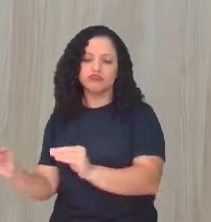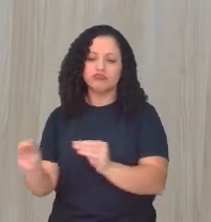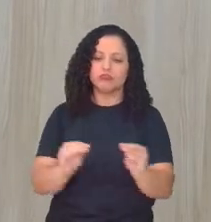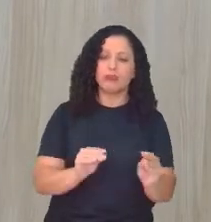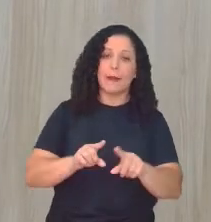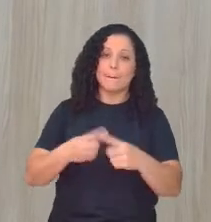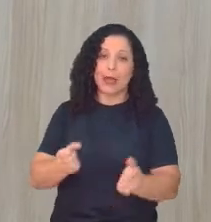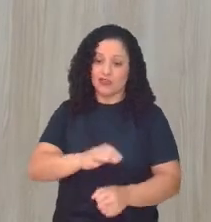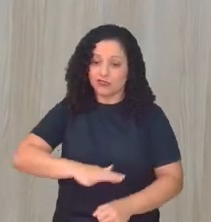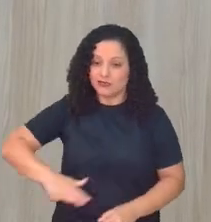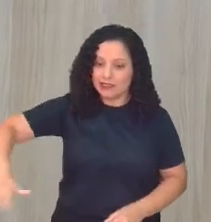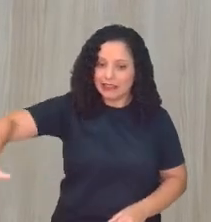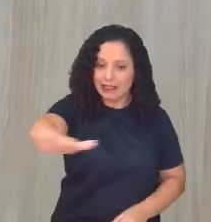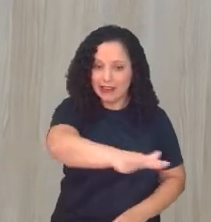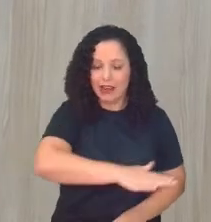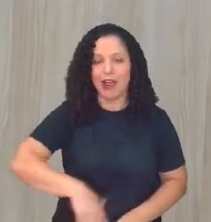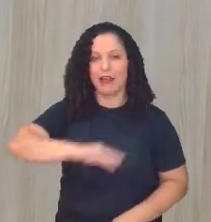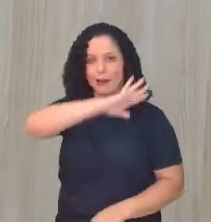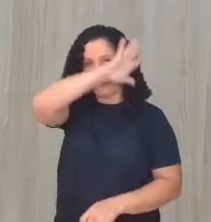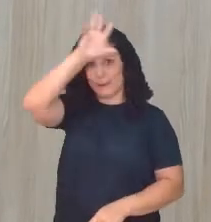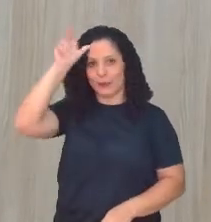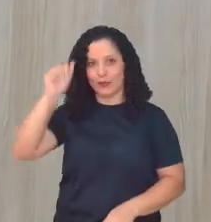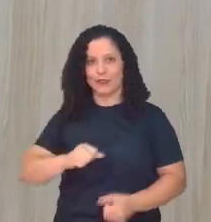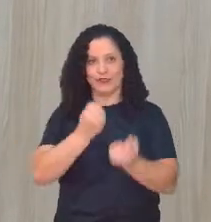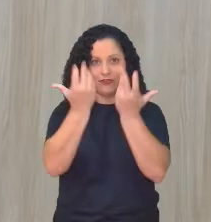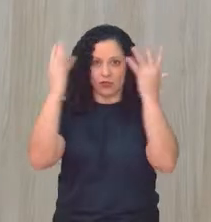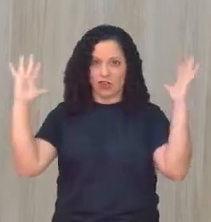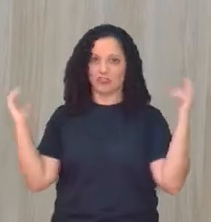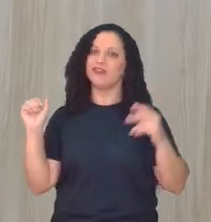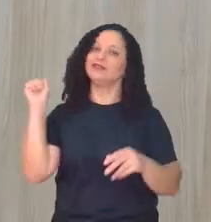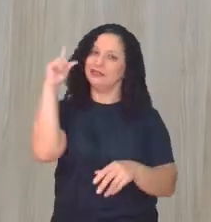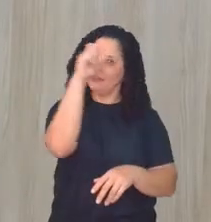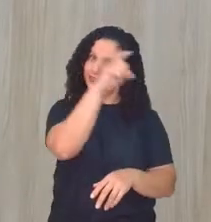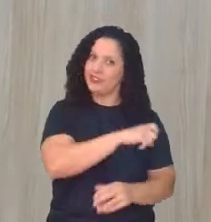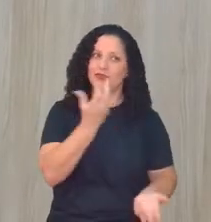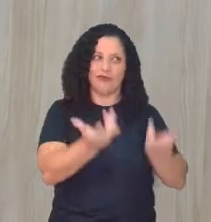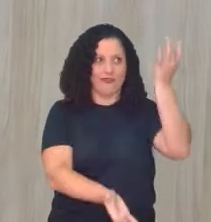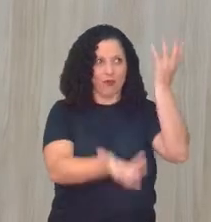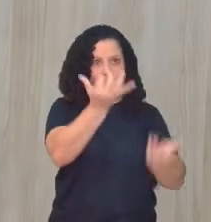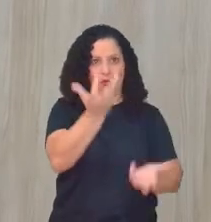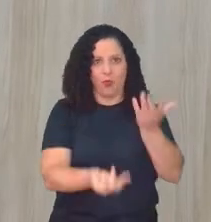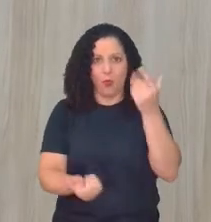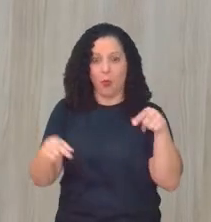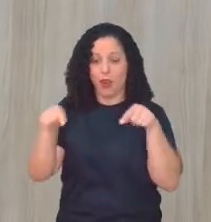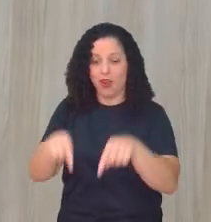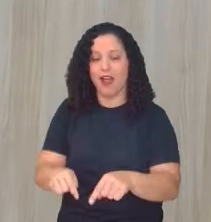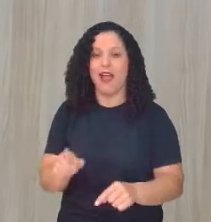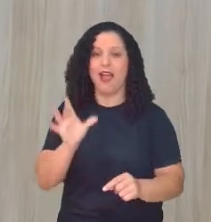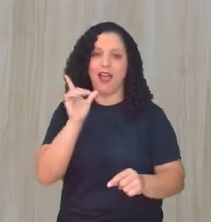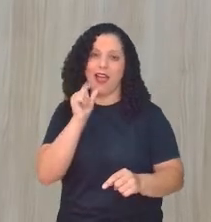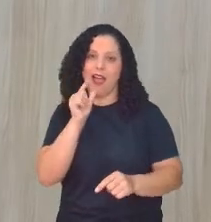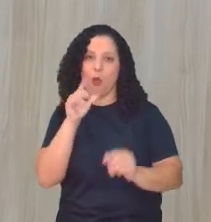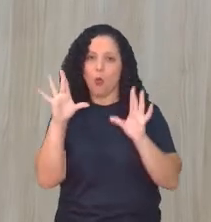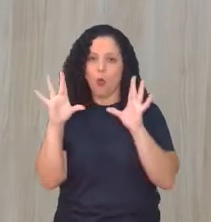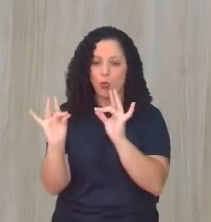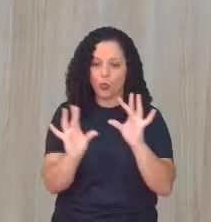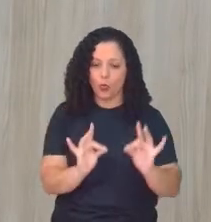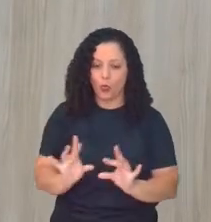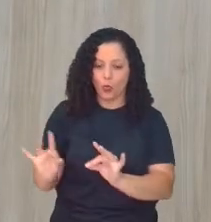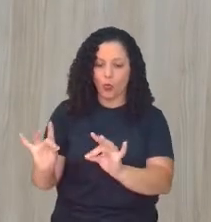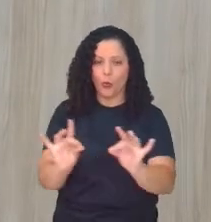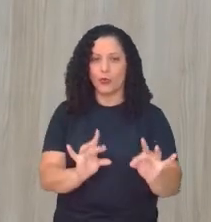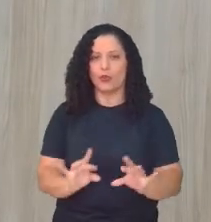ali no meio da floresta amazônica é bem mais difícil que ocorram incêndios naturais. Beleza? Por causa, justamente,